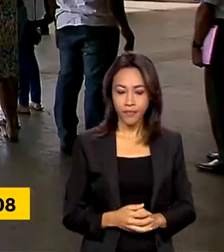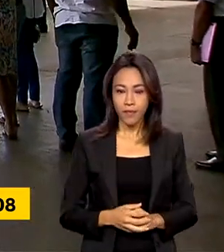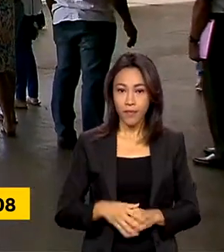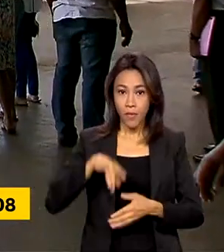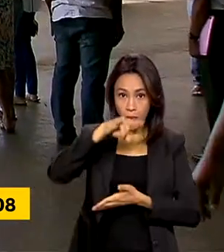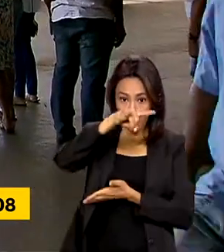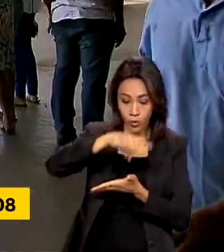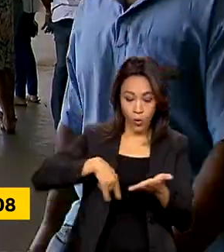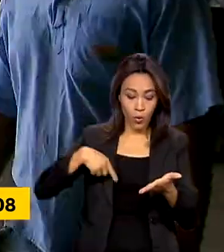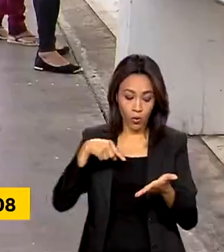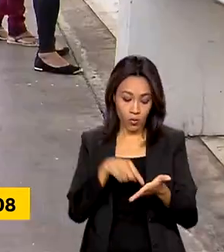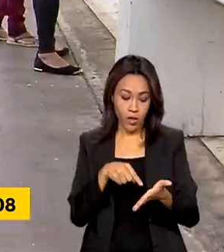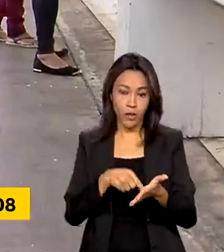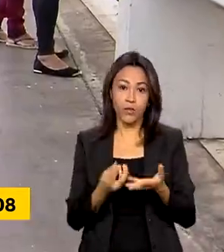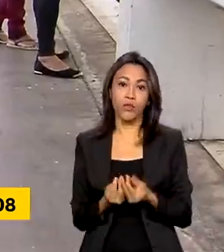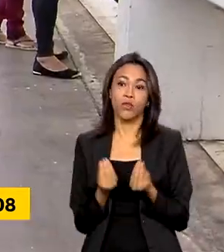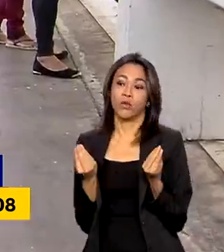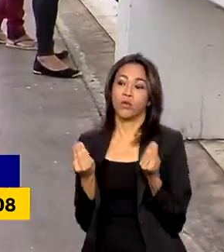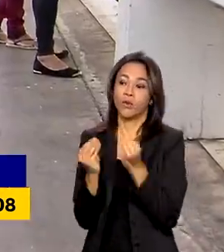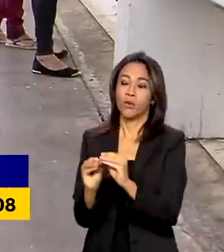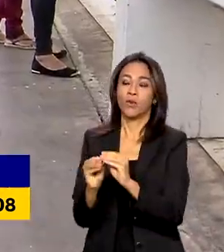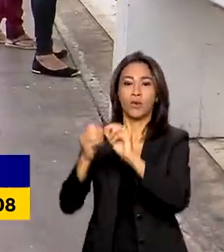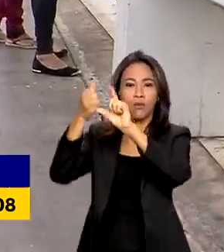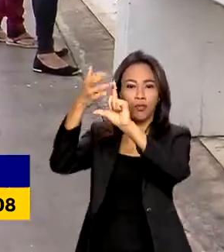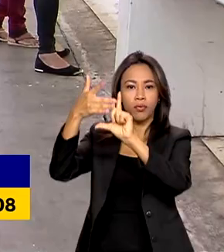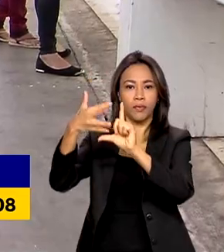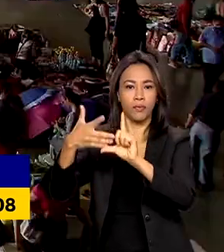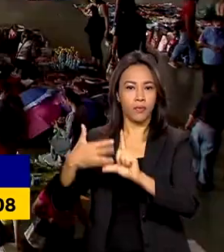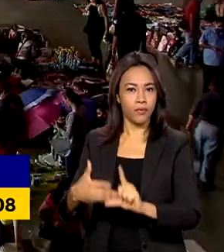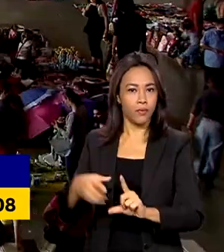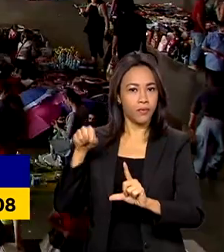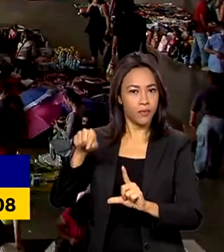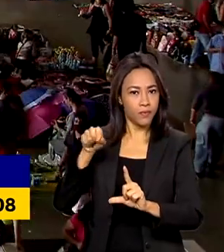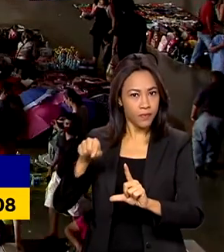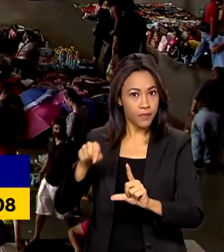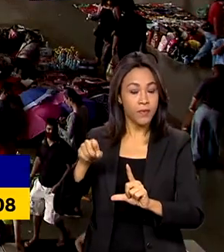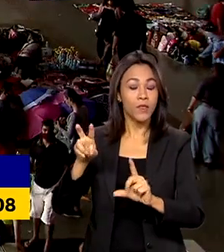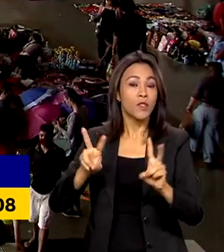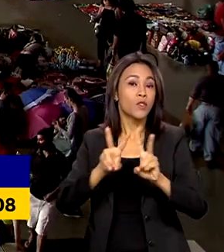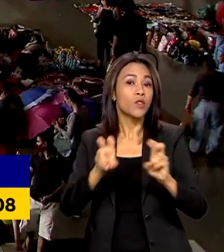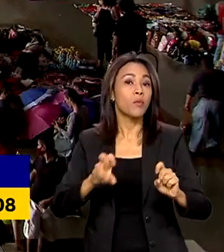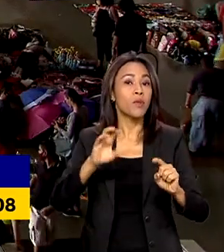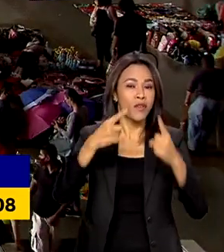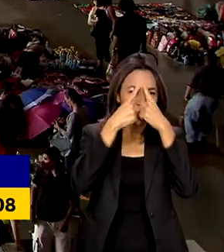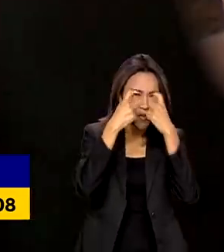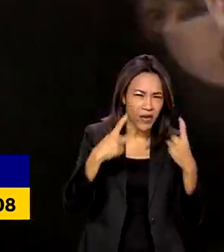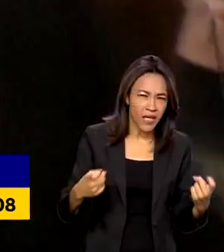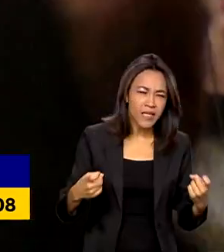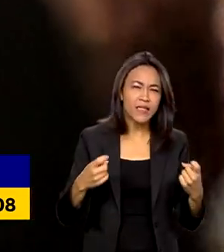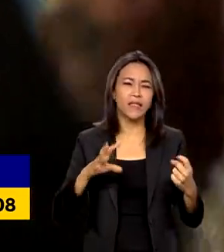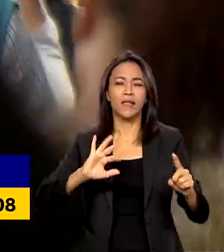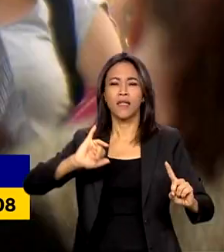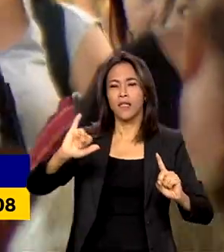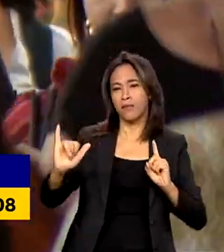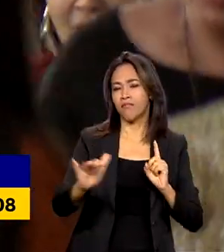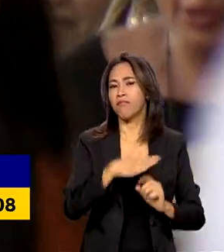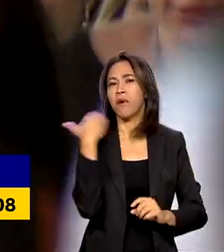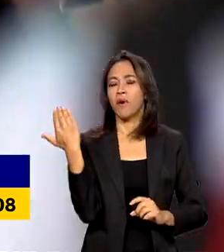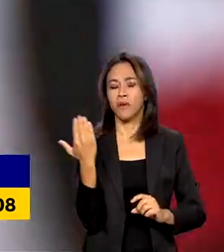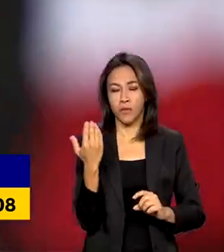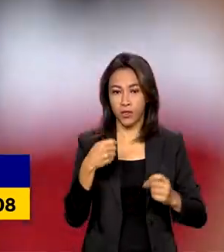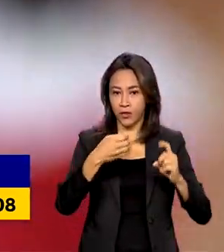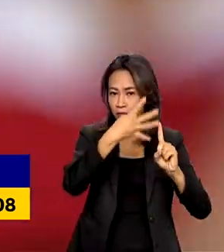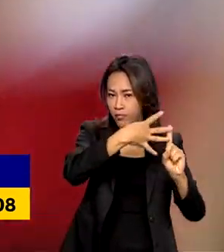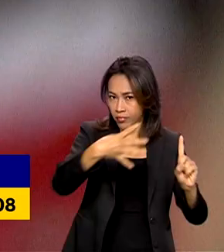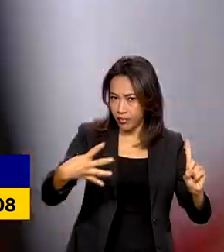divulgado no site do Observatório de Mortes e Violências contra LGBT e Mais mostra que em 2022,